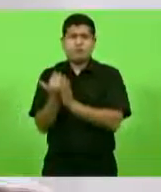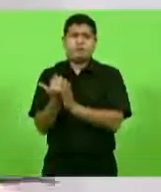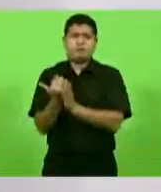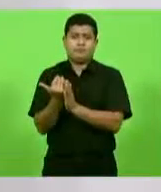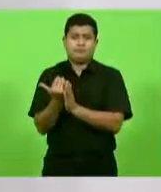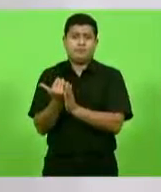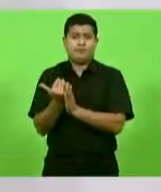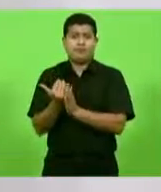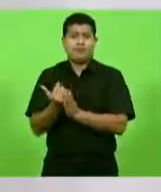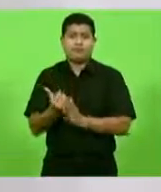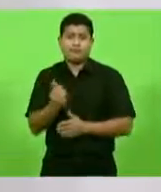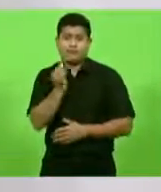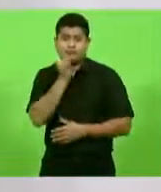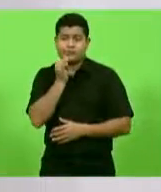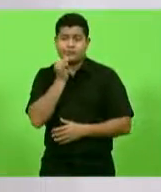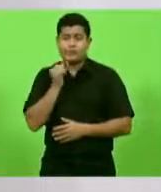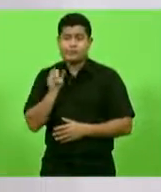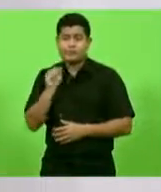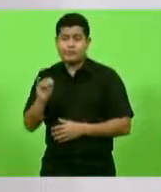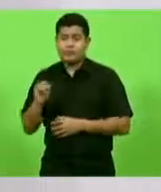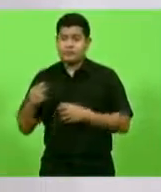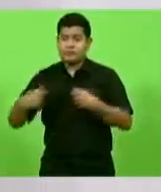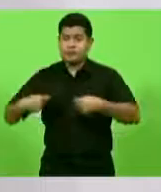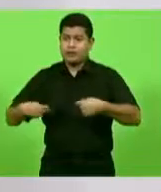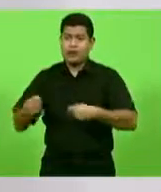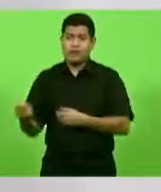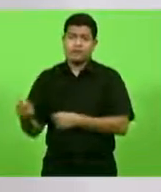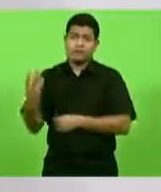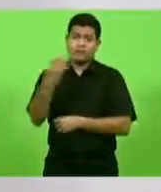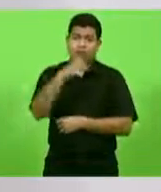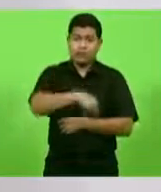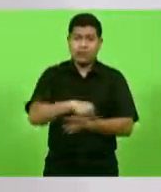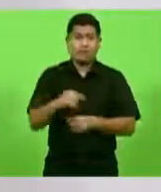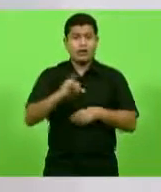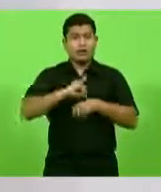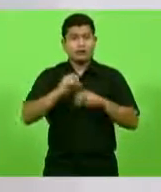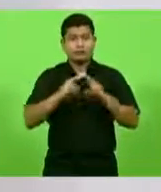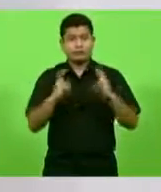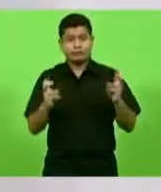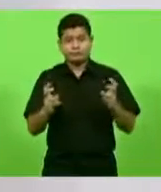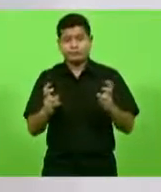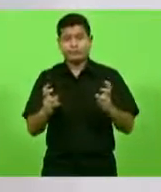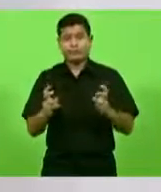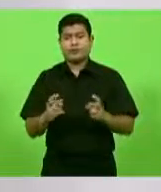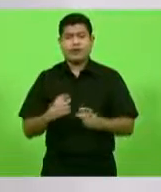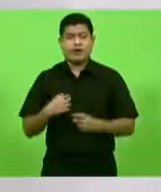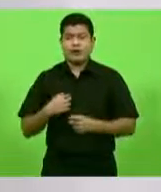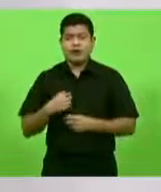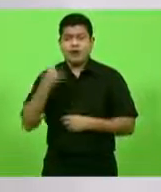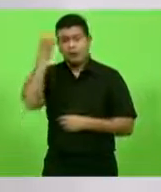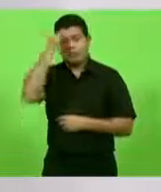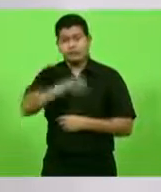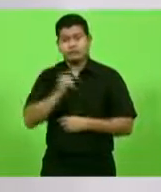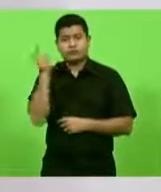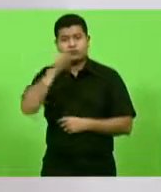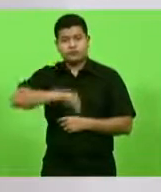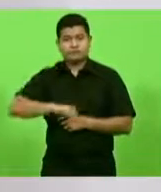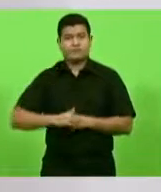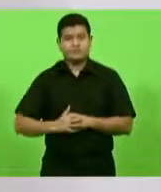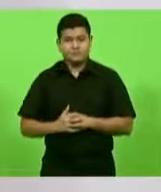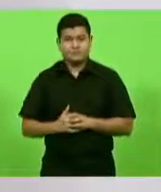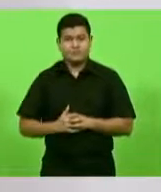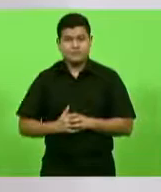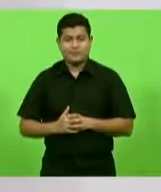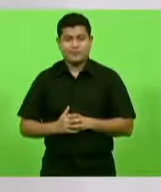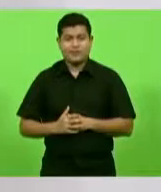estar na estrada até a capital do Estado. E, para finalizar, eu queria fazer o